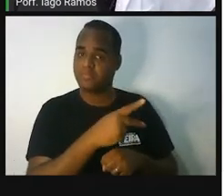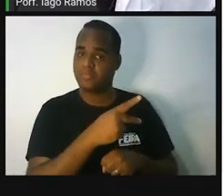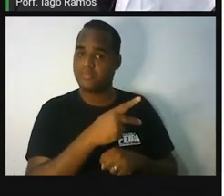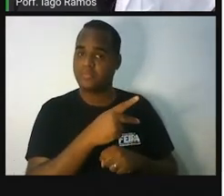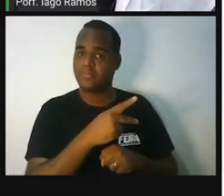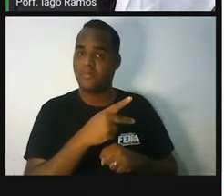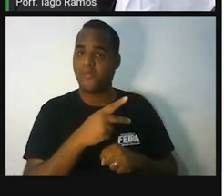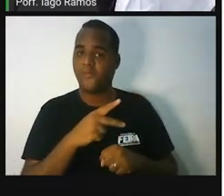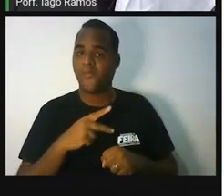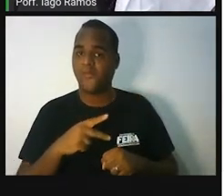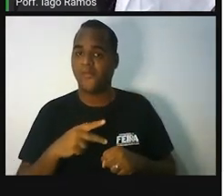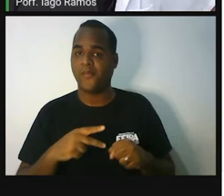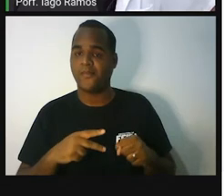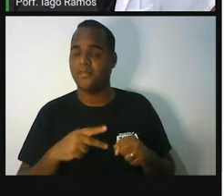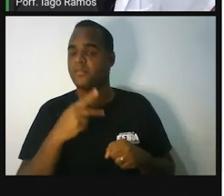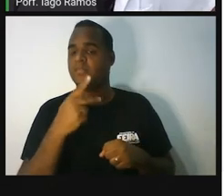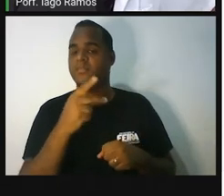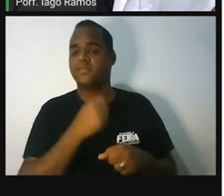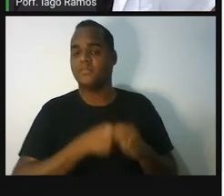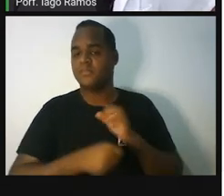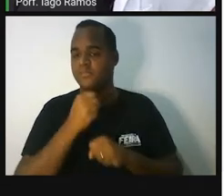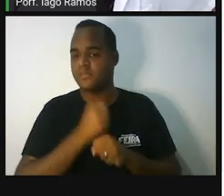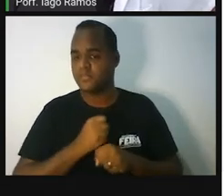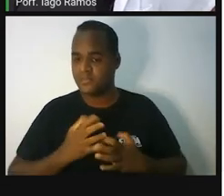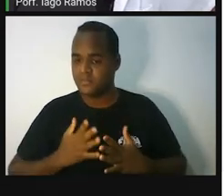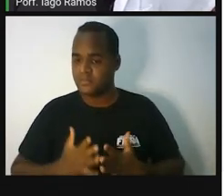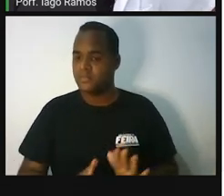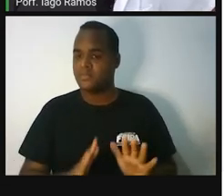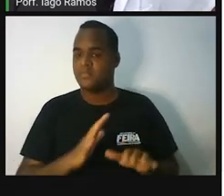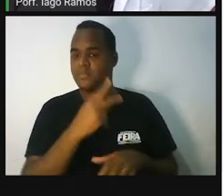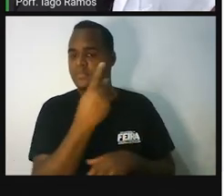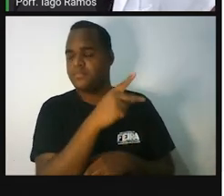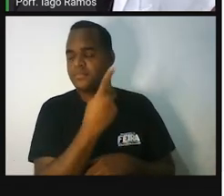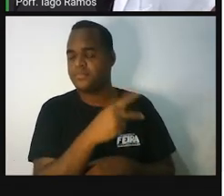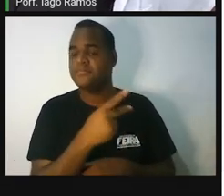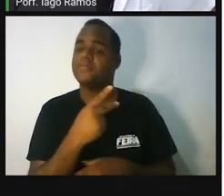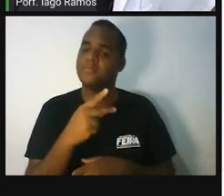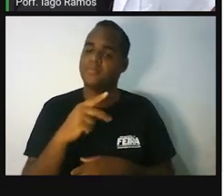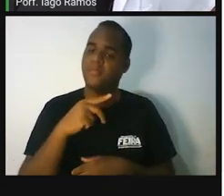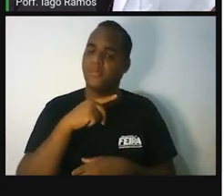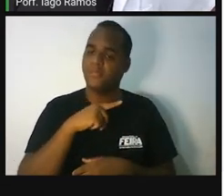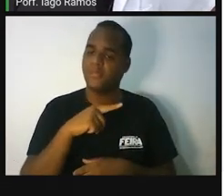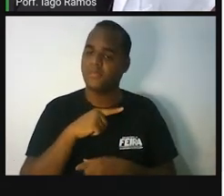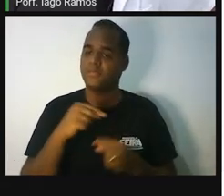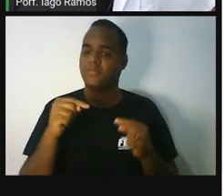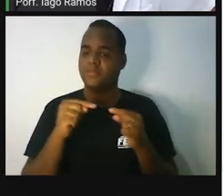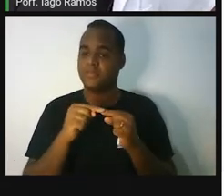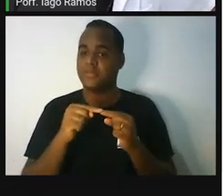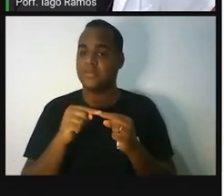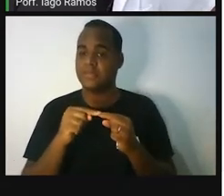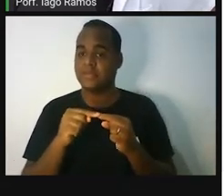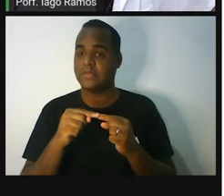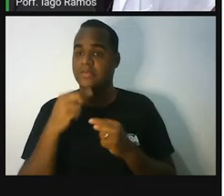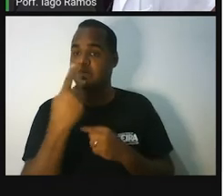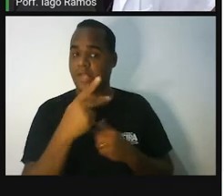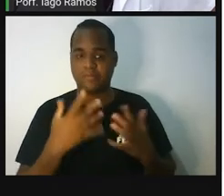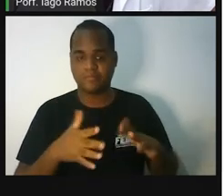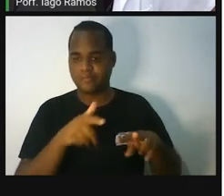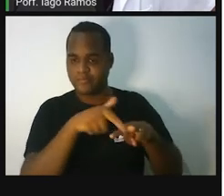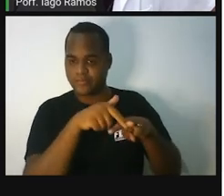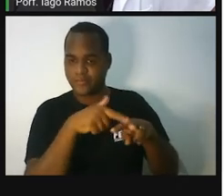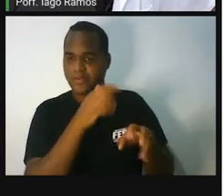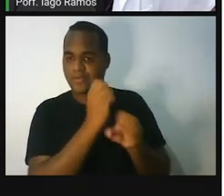que ela nasceu, você não pode saber. Você não pode saber nem o número do calçado dela